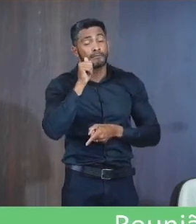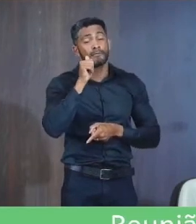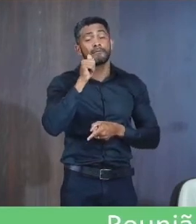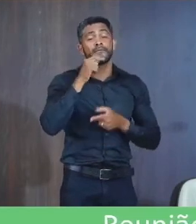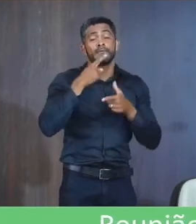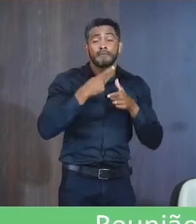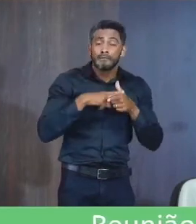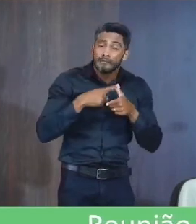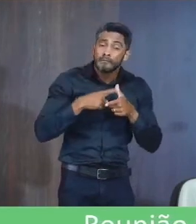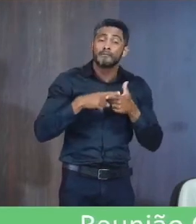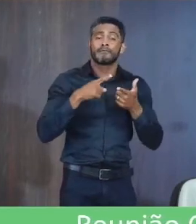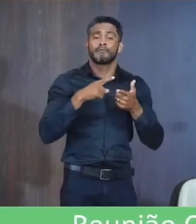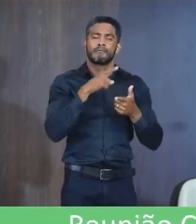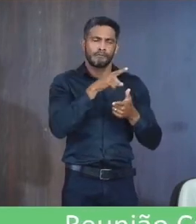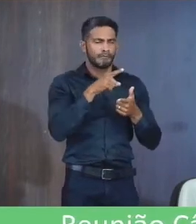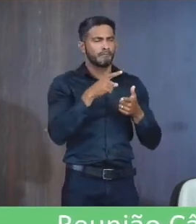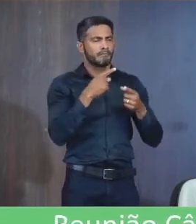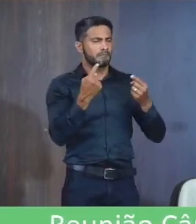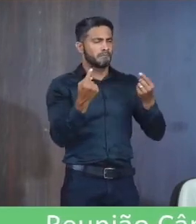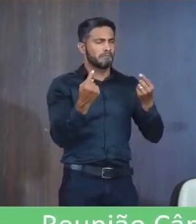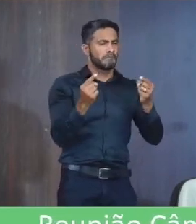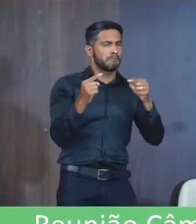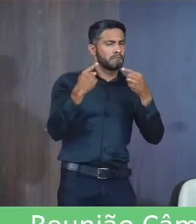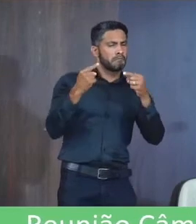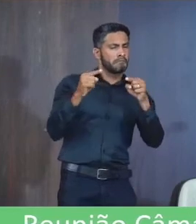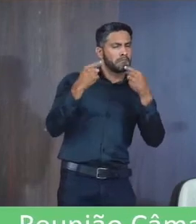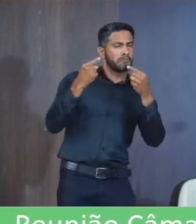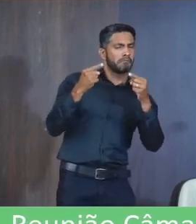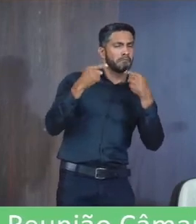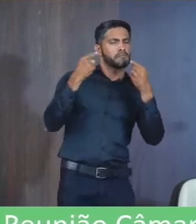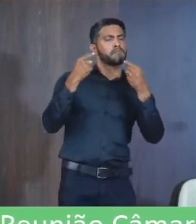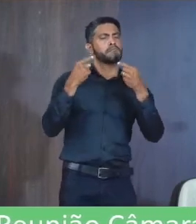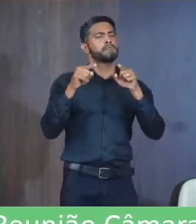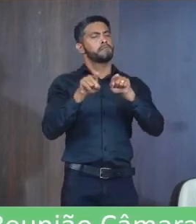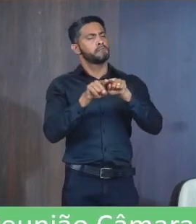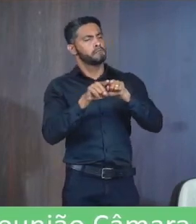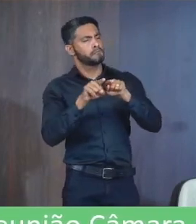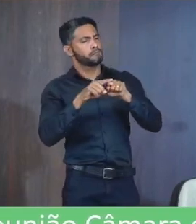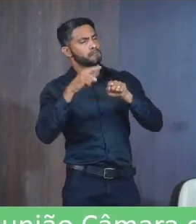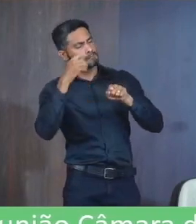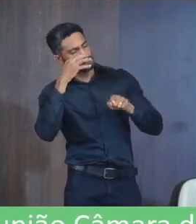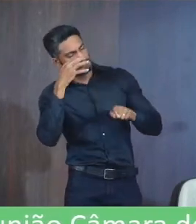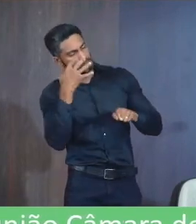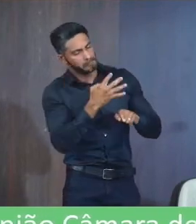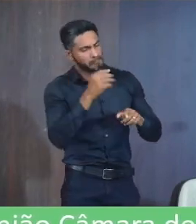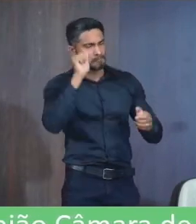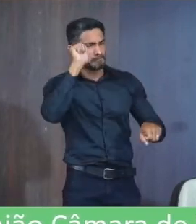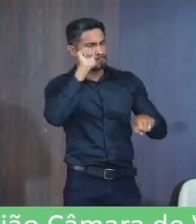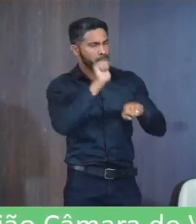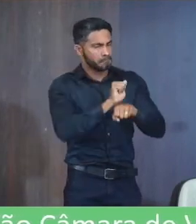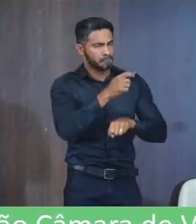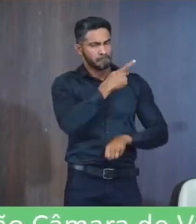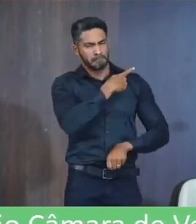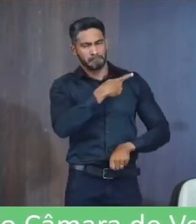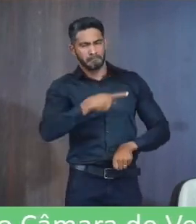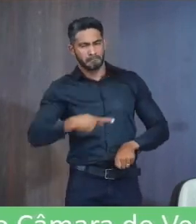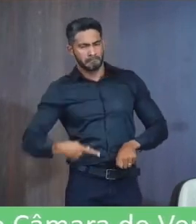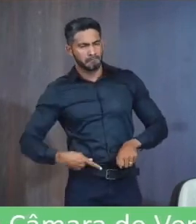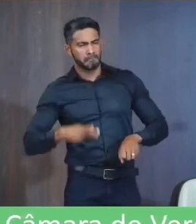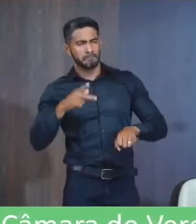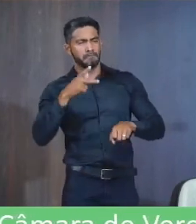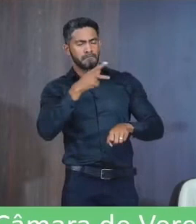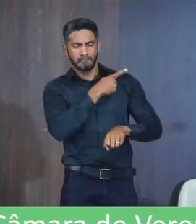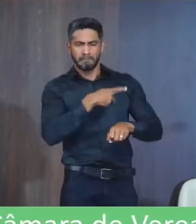E na época Ela recebeu Muitas críticas Recebeu Uma ameaça Do veto Do presidente O presidente Vetou